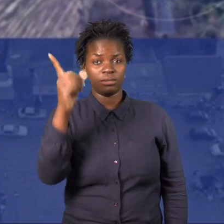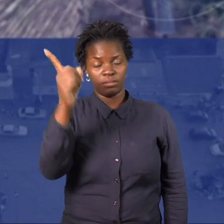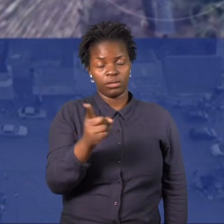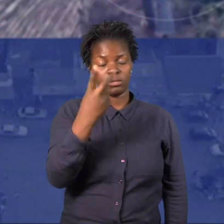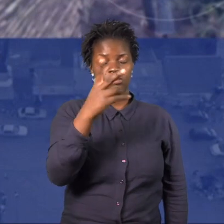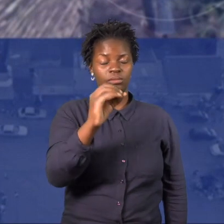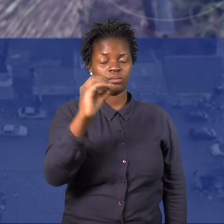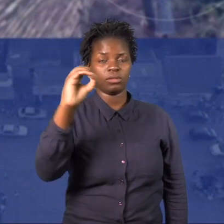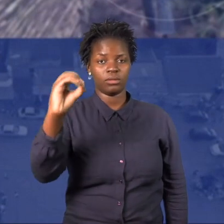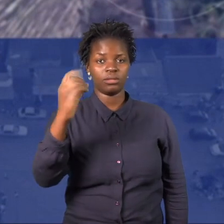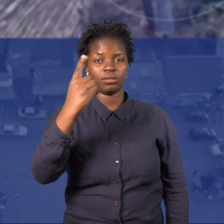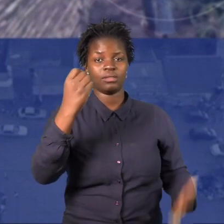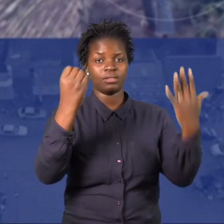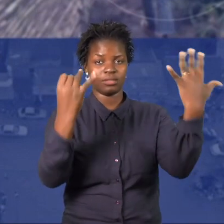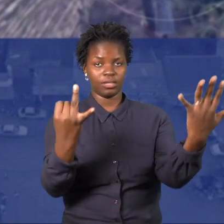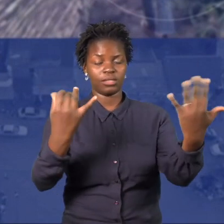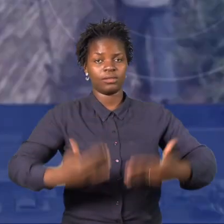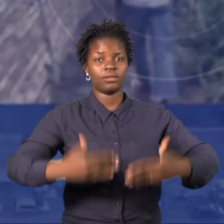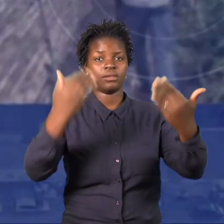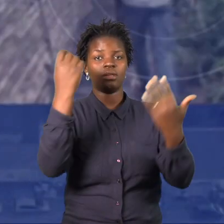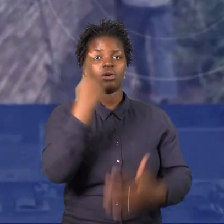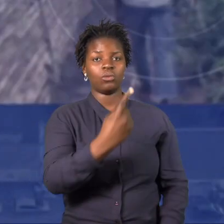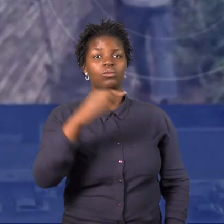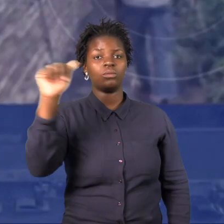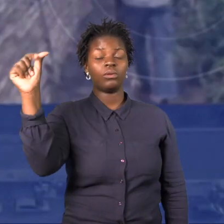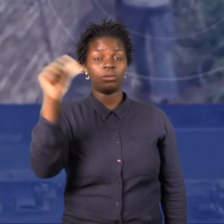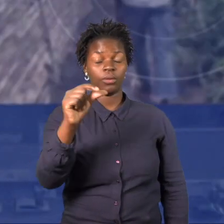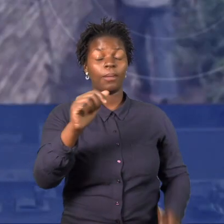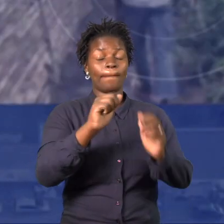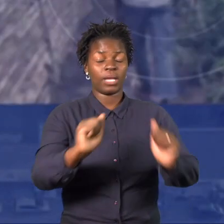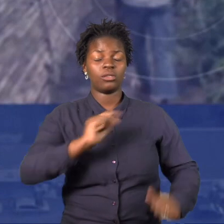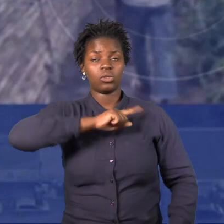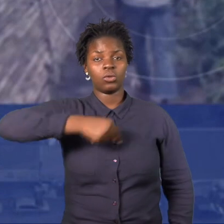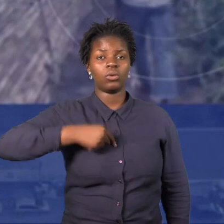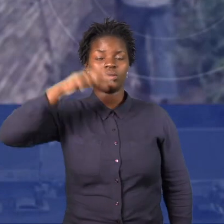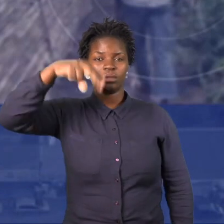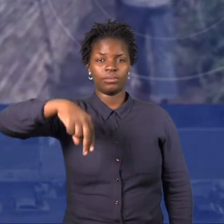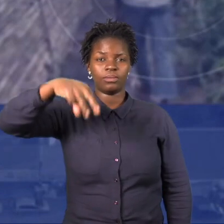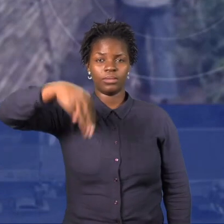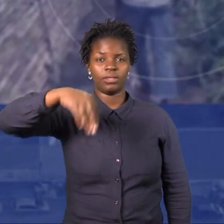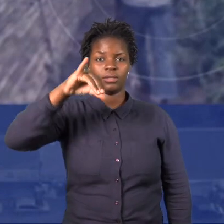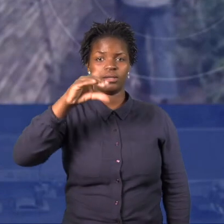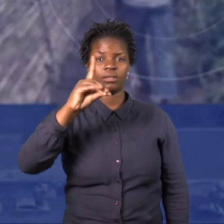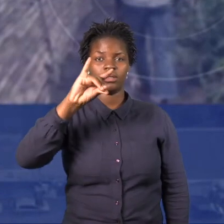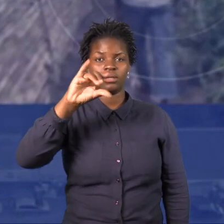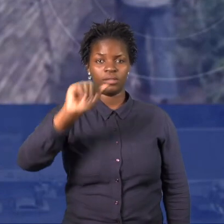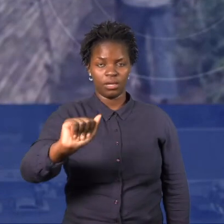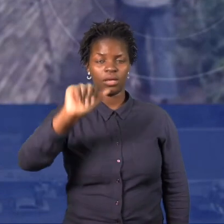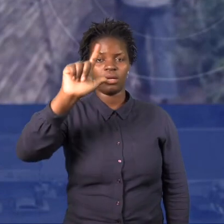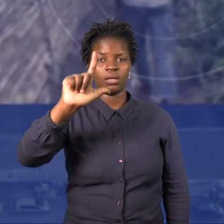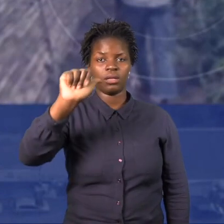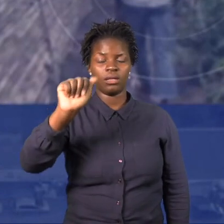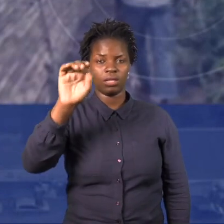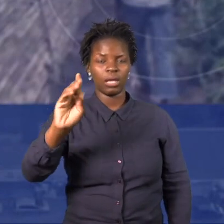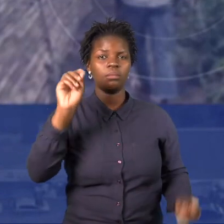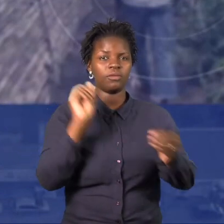-2007 de 1 de agosto. Porém, uma sondagem realizada pelo Media Lab na cidade e província de